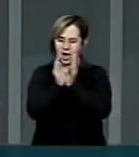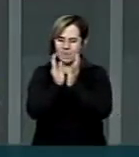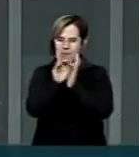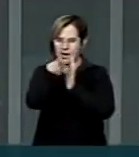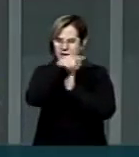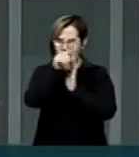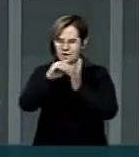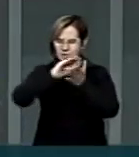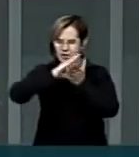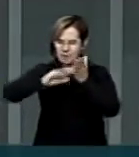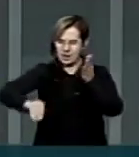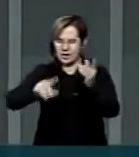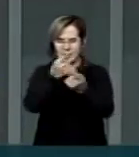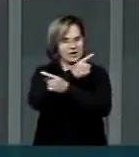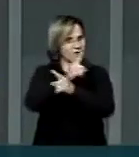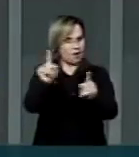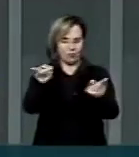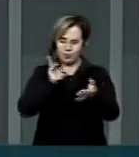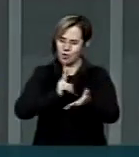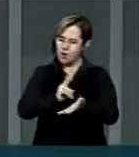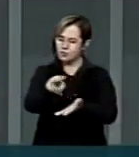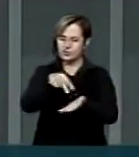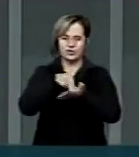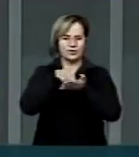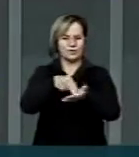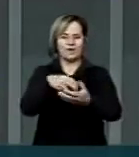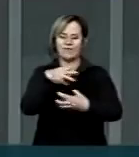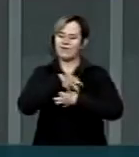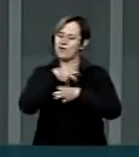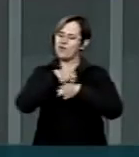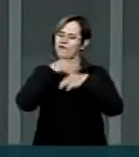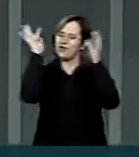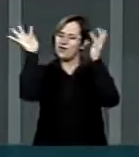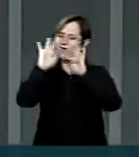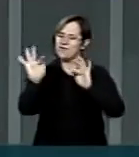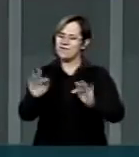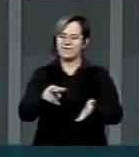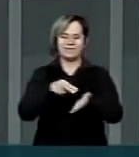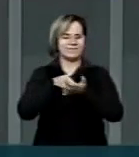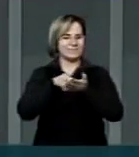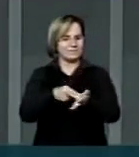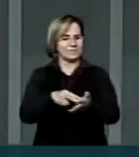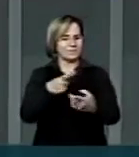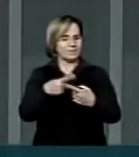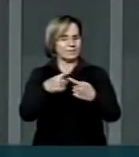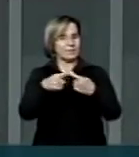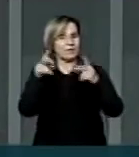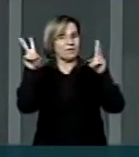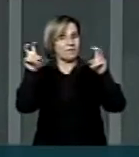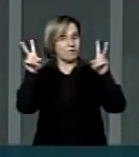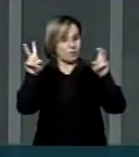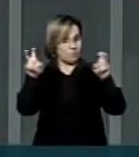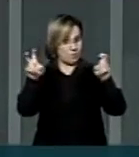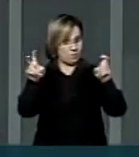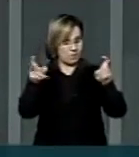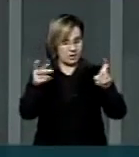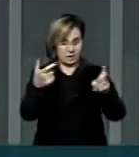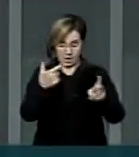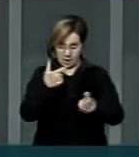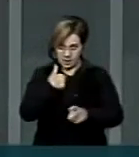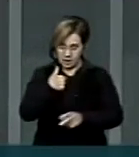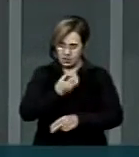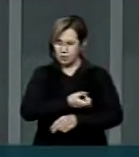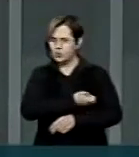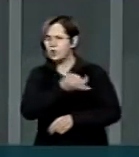APAES do Brasil. Eu fiquei feliz da vida, porque foi uma matéria que esse deputado e outros